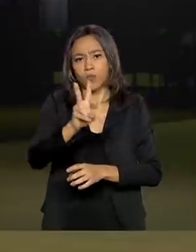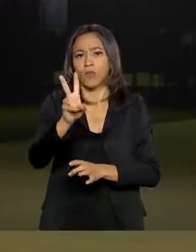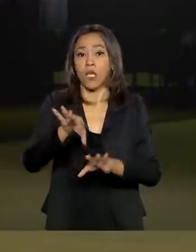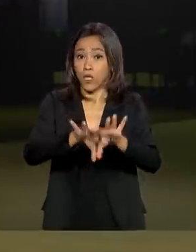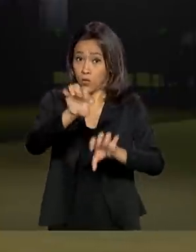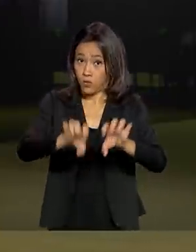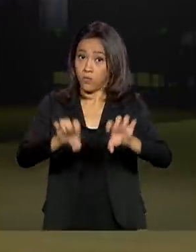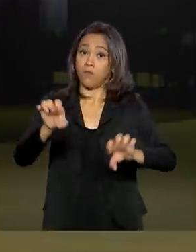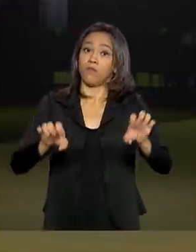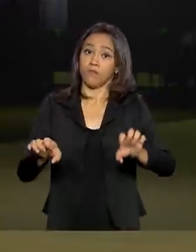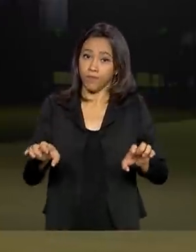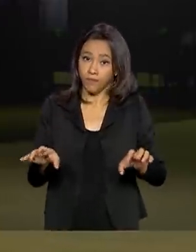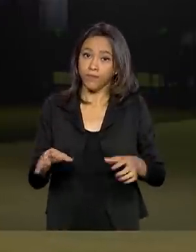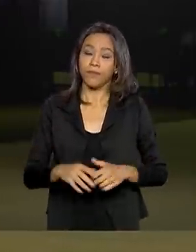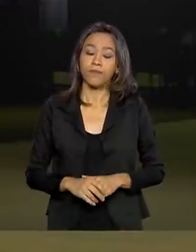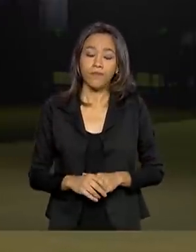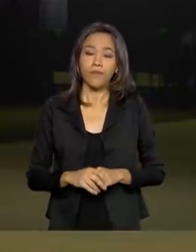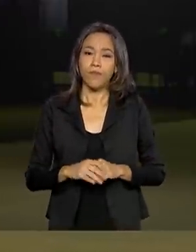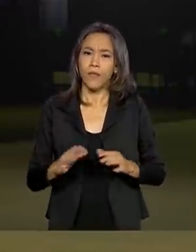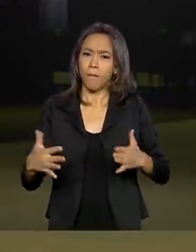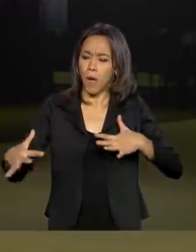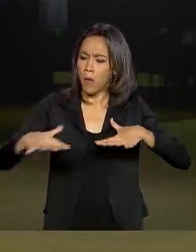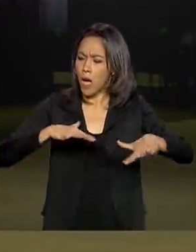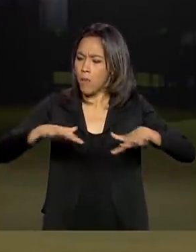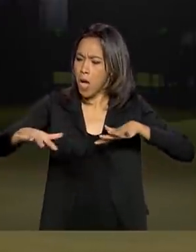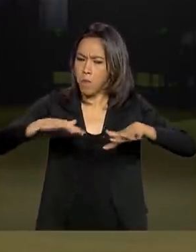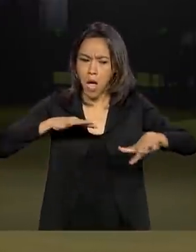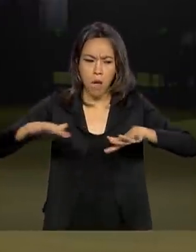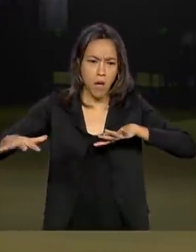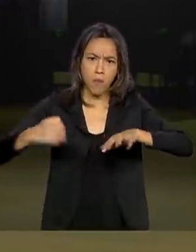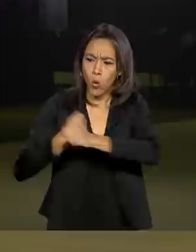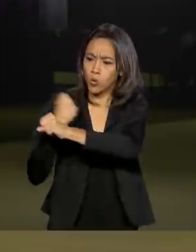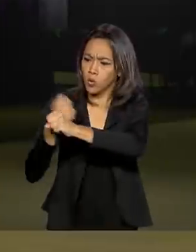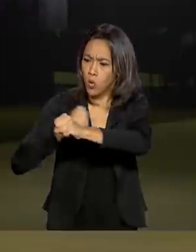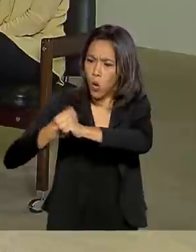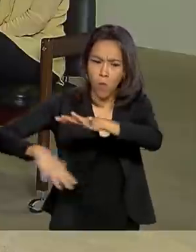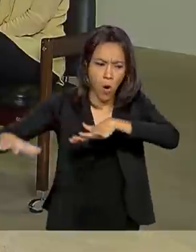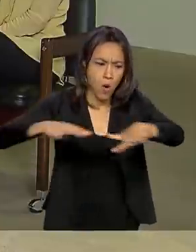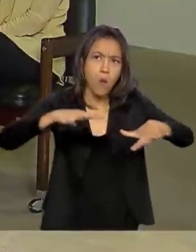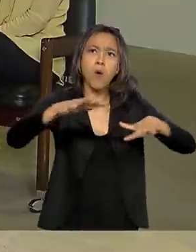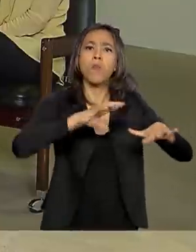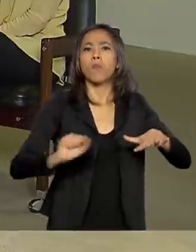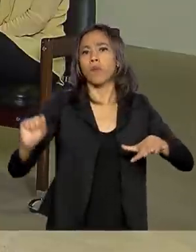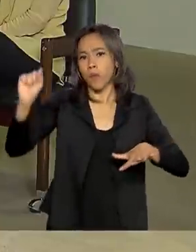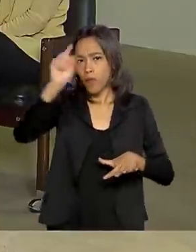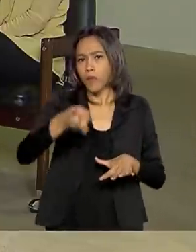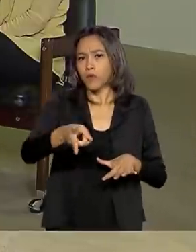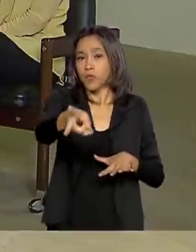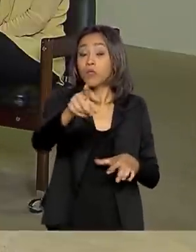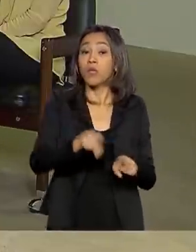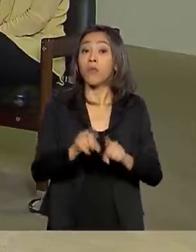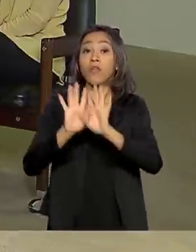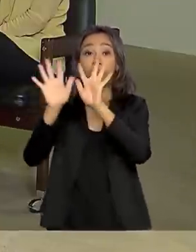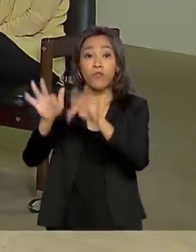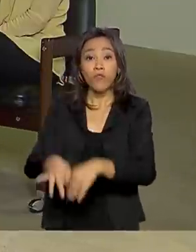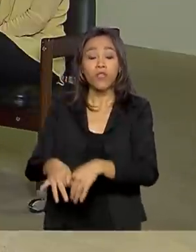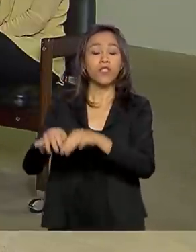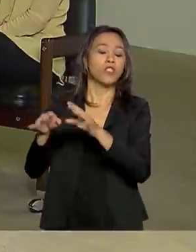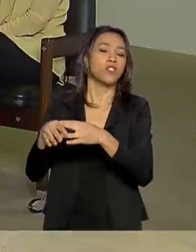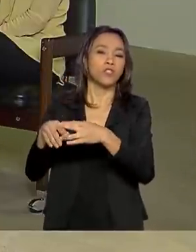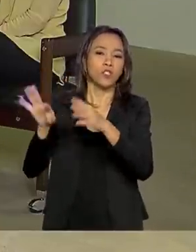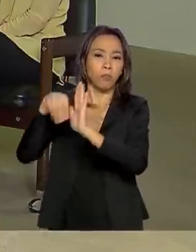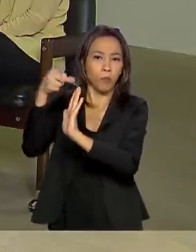infraestrutura vigorando, pulsando, as obras em andamento, concluímos estruturações de projetos de concessão,